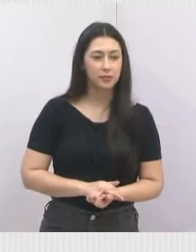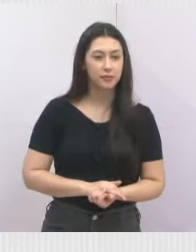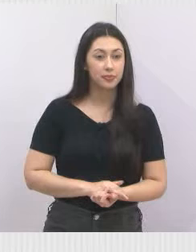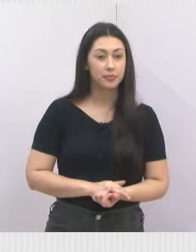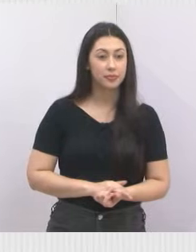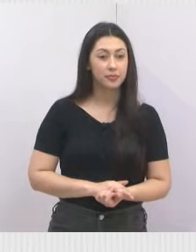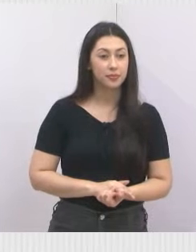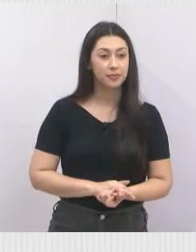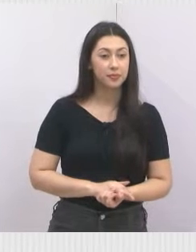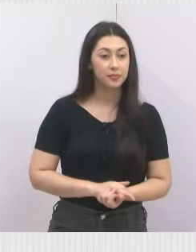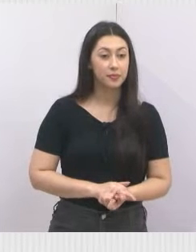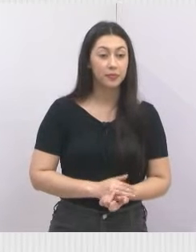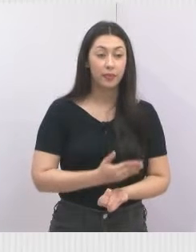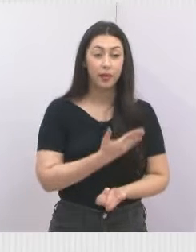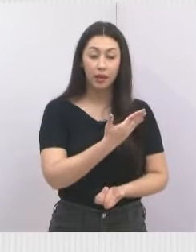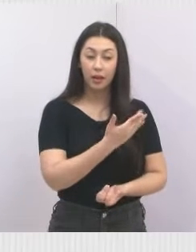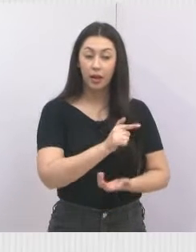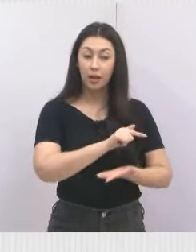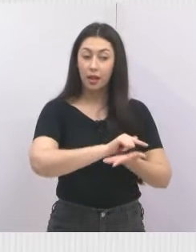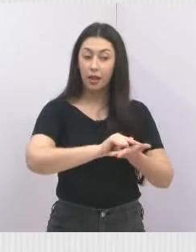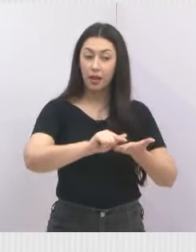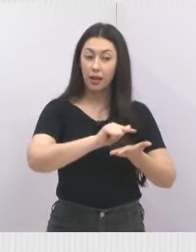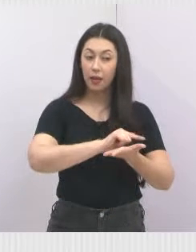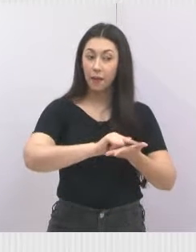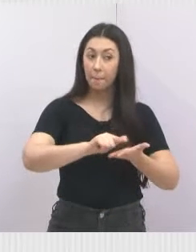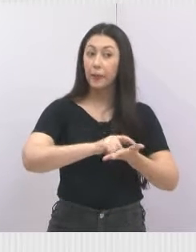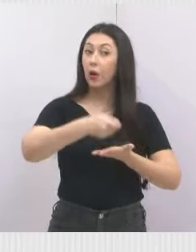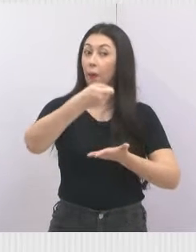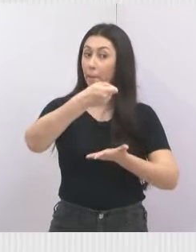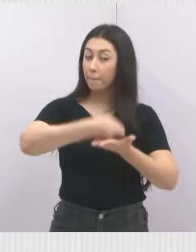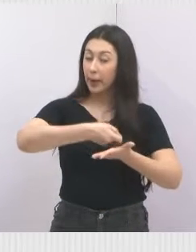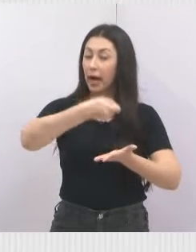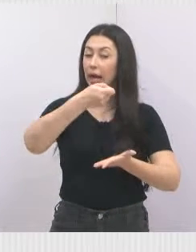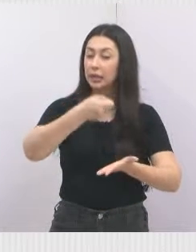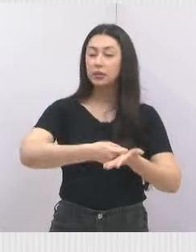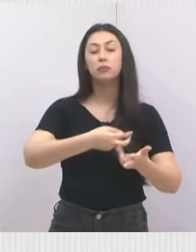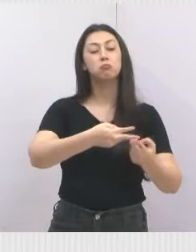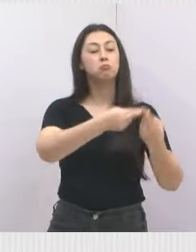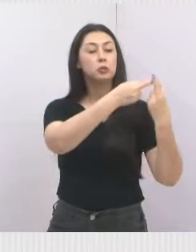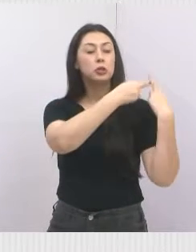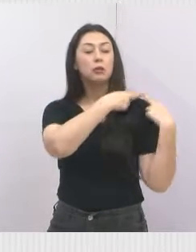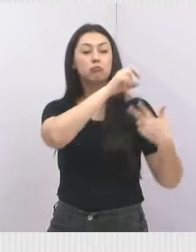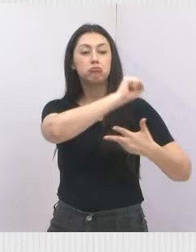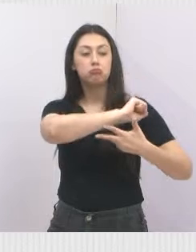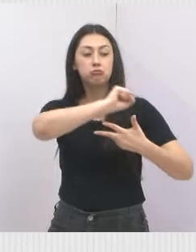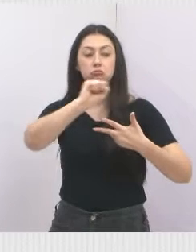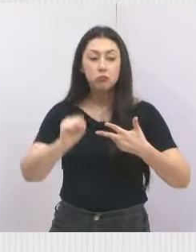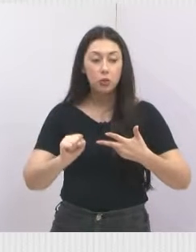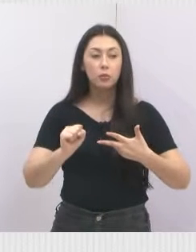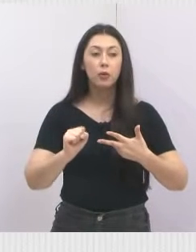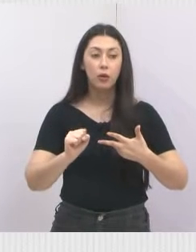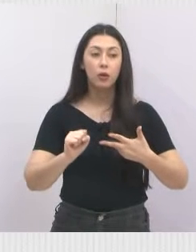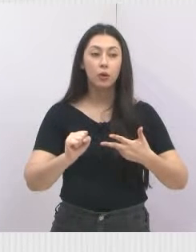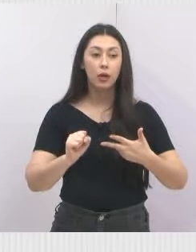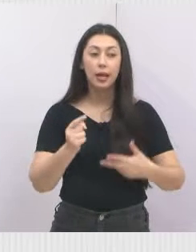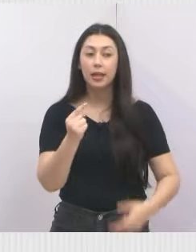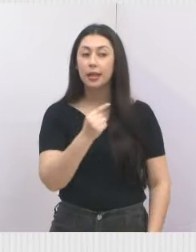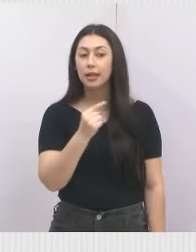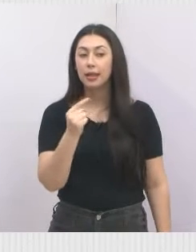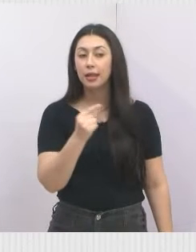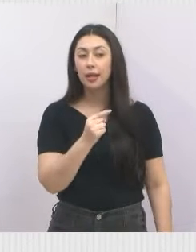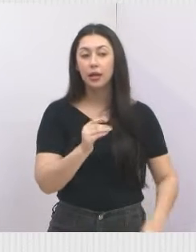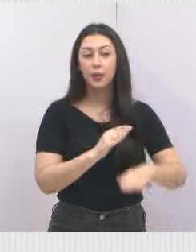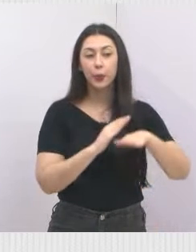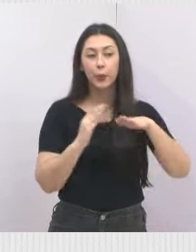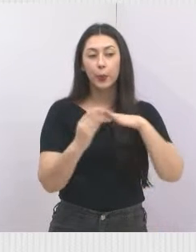Isso aí, ó, já é uma limpeza de obrigação e dever do poder público. Aí já é lá nas